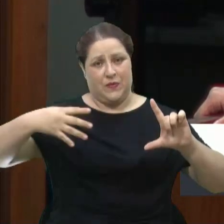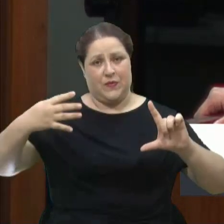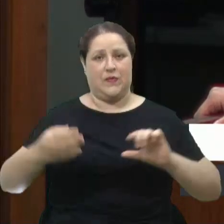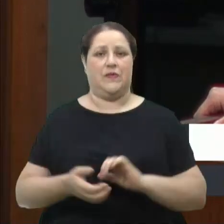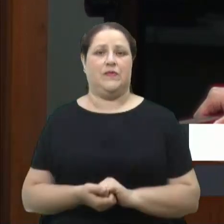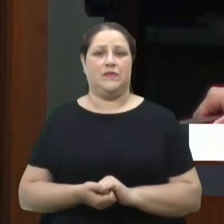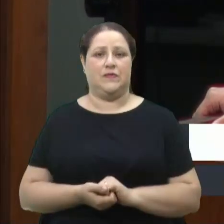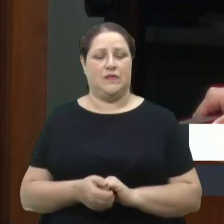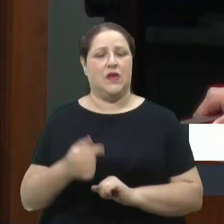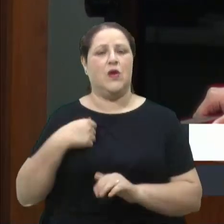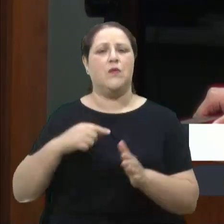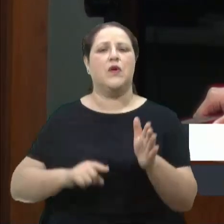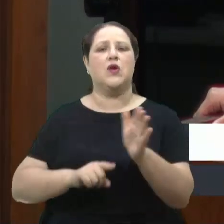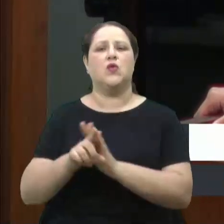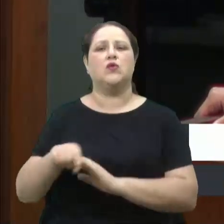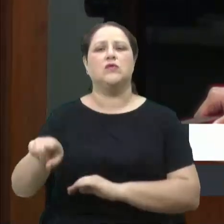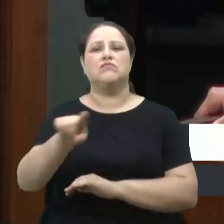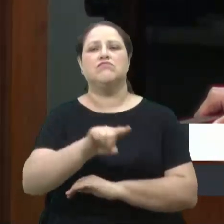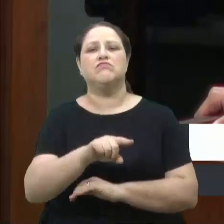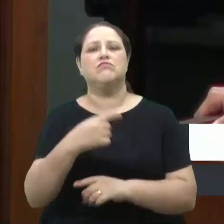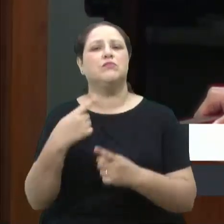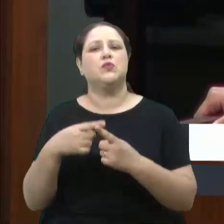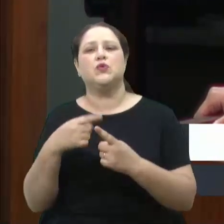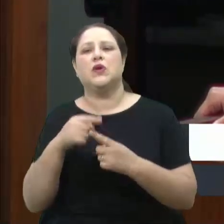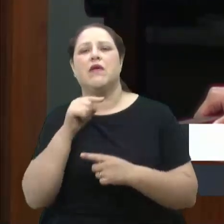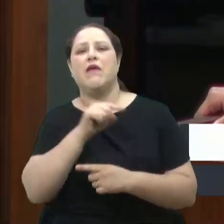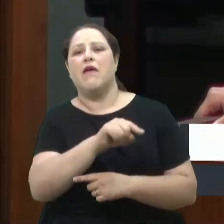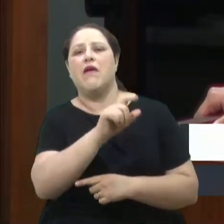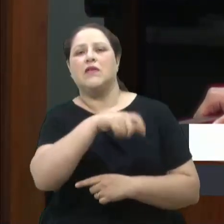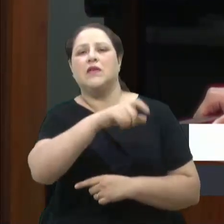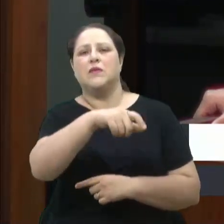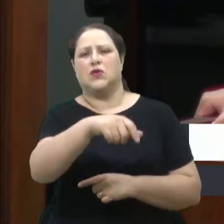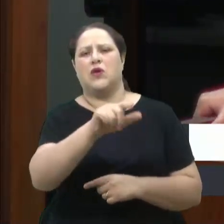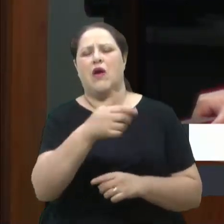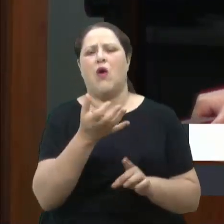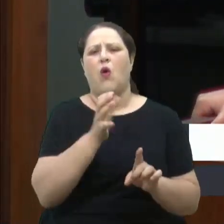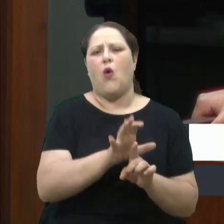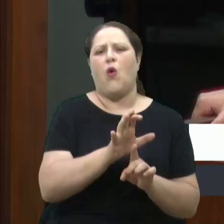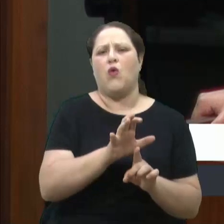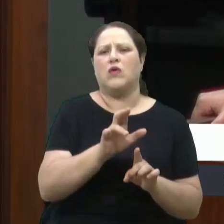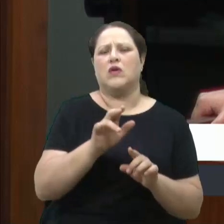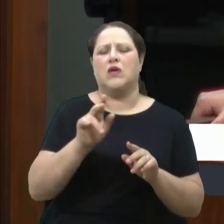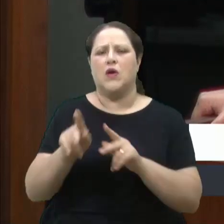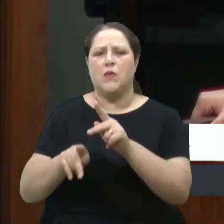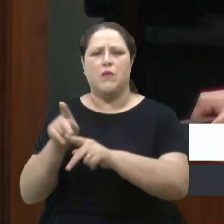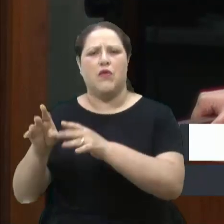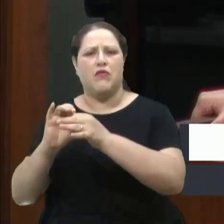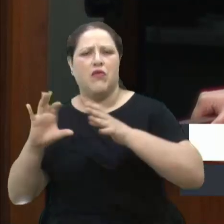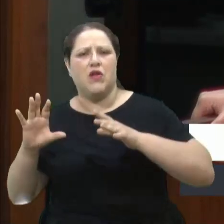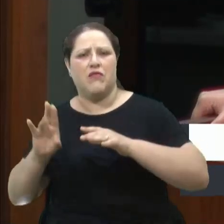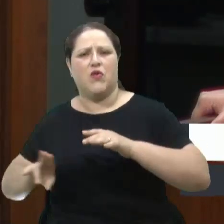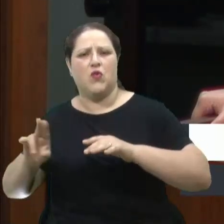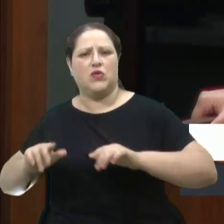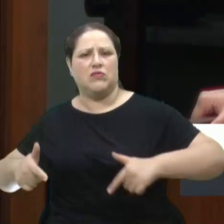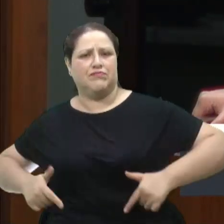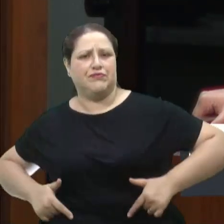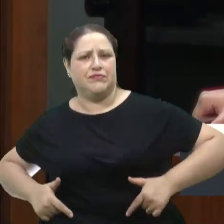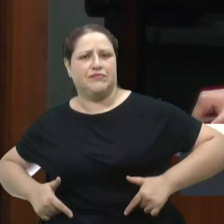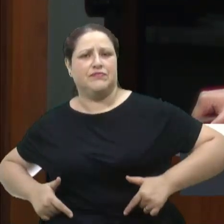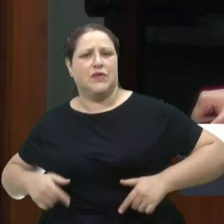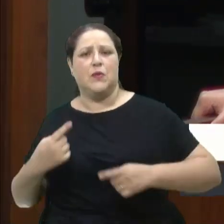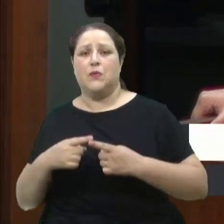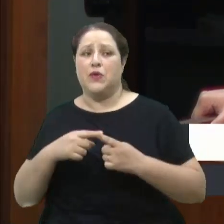E eu pergunto aqui para vocês, por que essas pessoas são contra o armamento da população? Porque essas pessoas